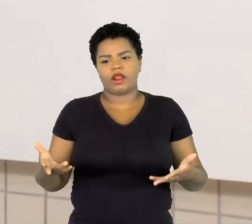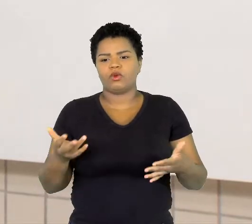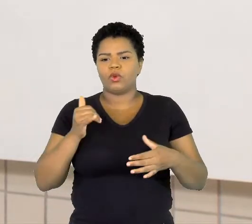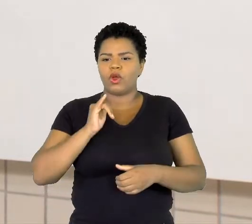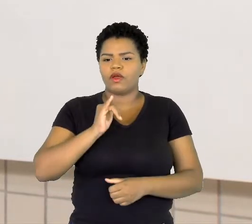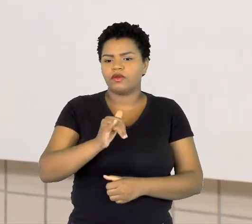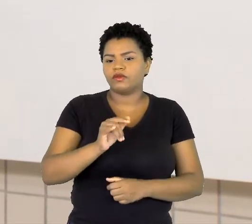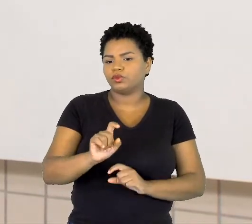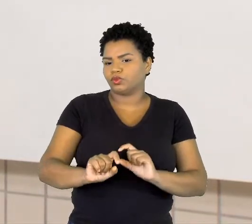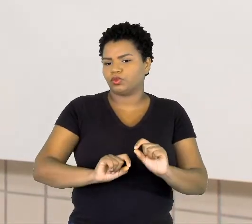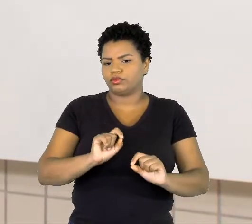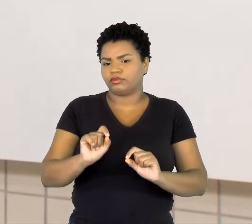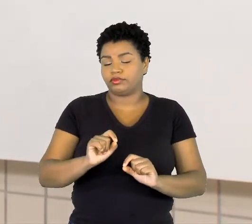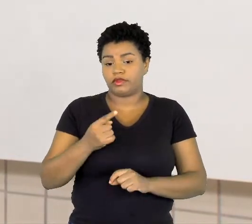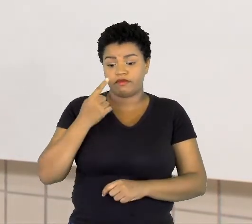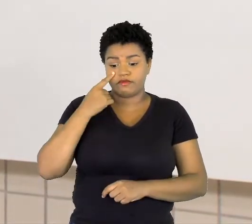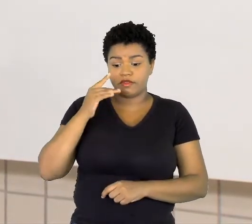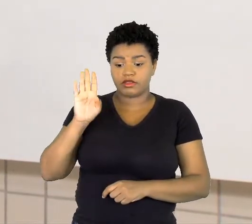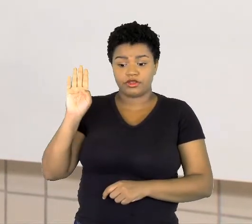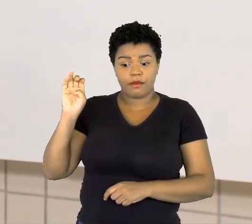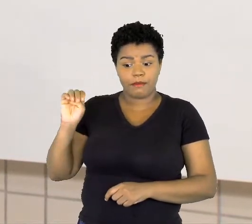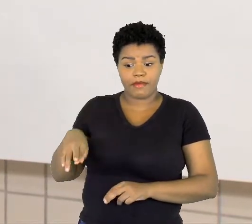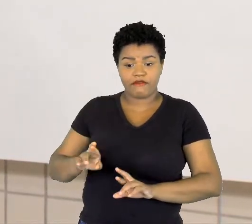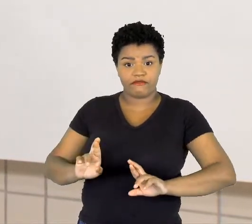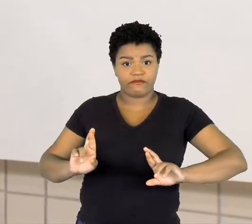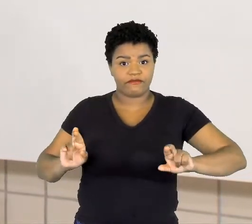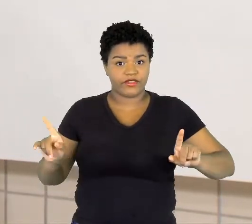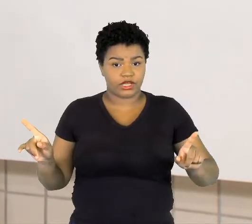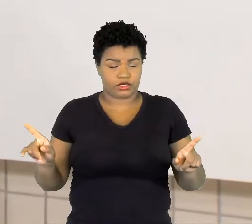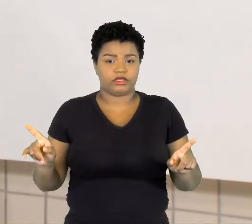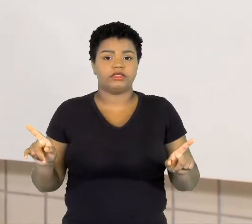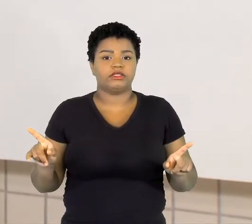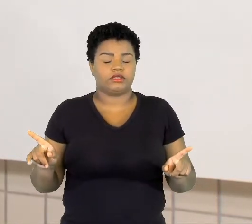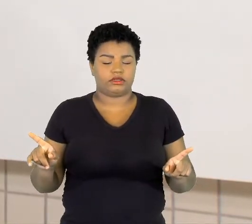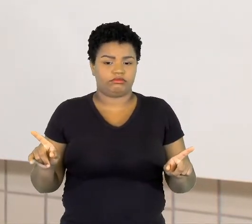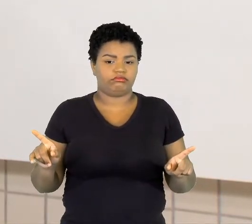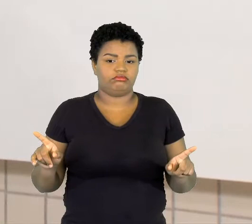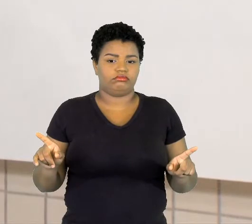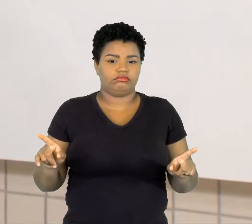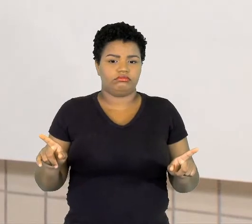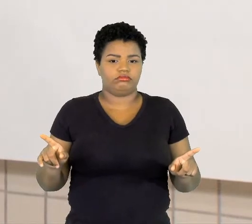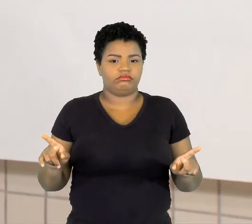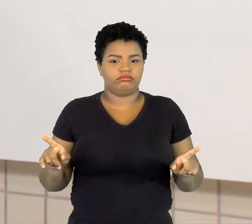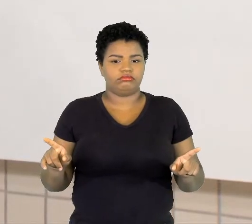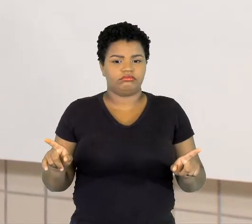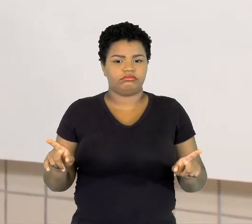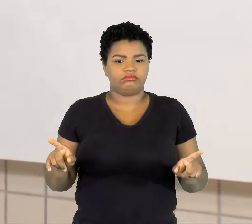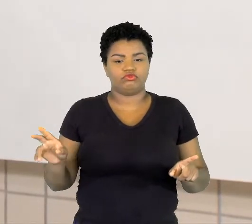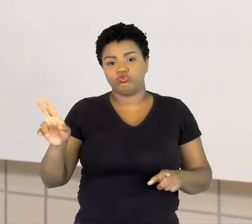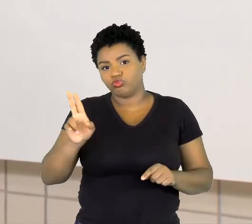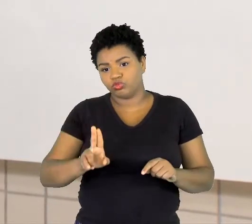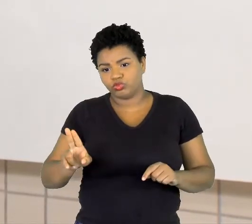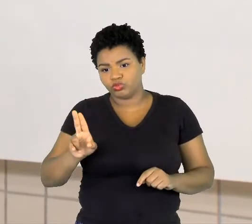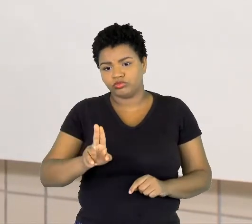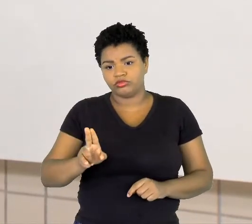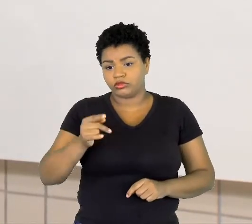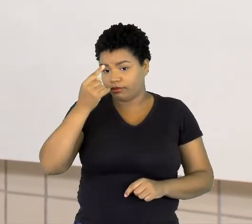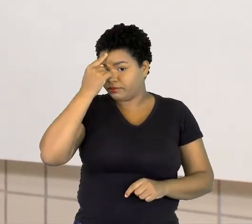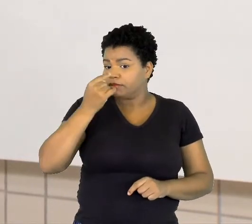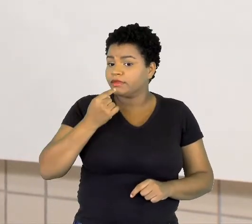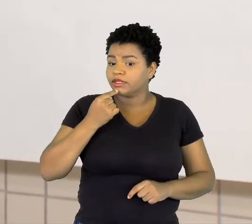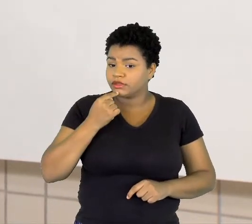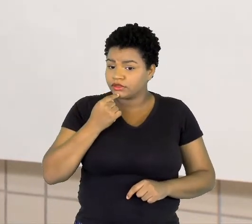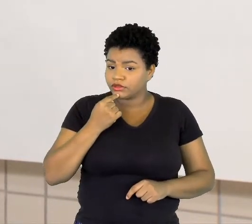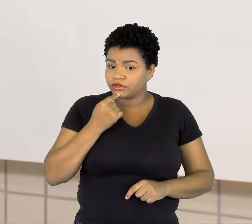Veja bem a diferença, a diferença de você se utilizar de uma imagem